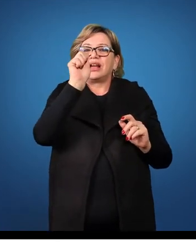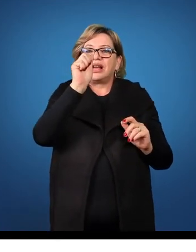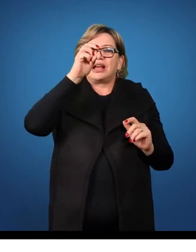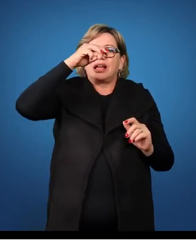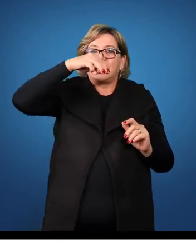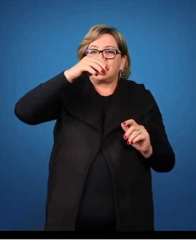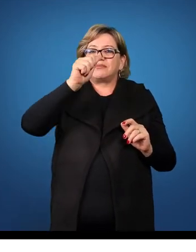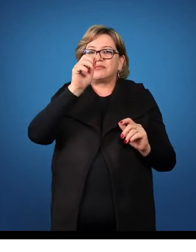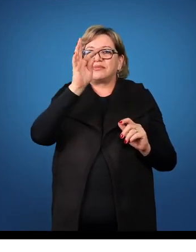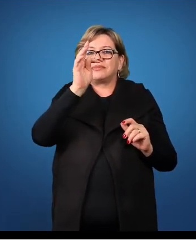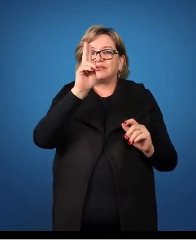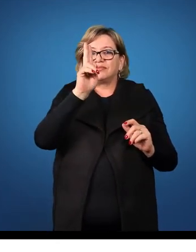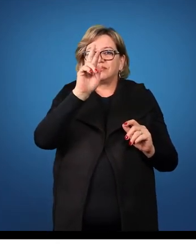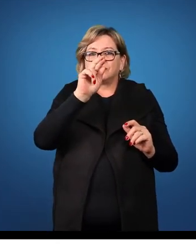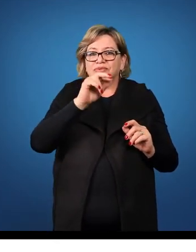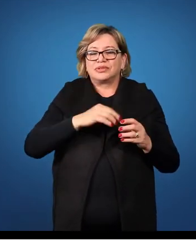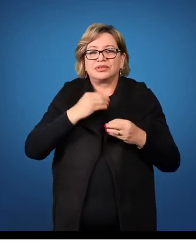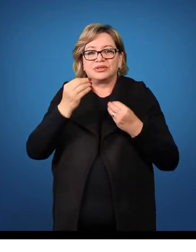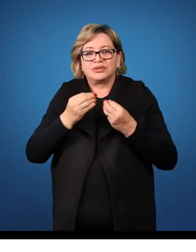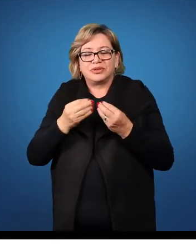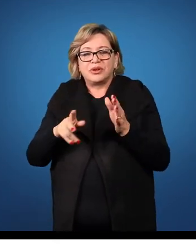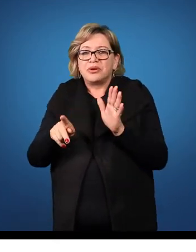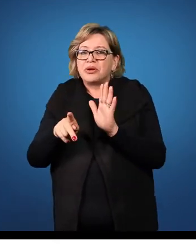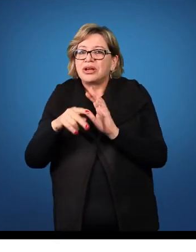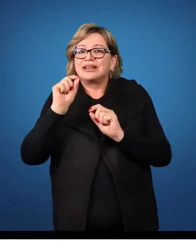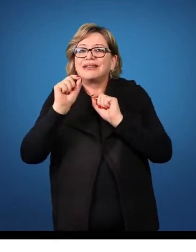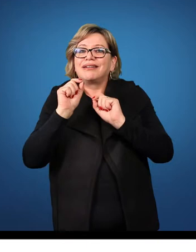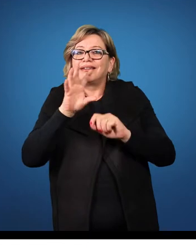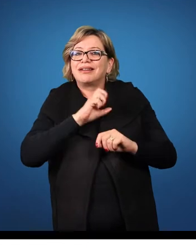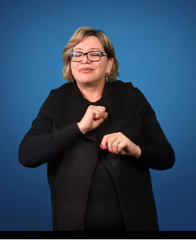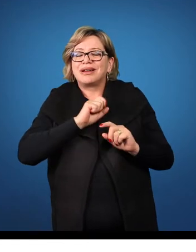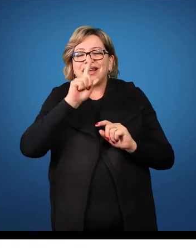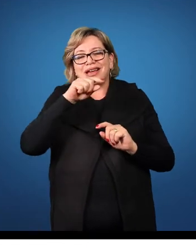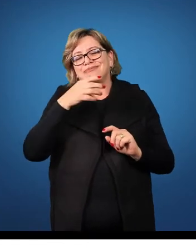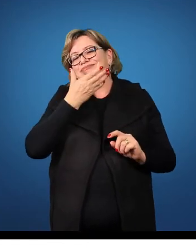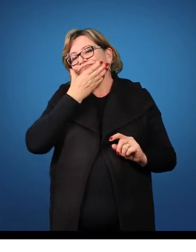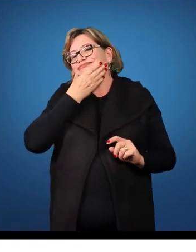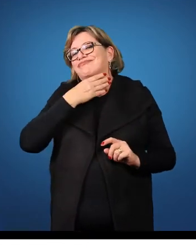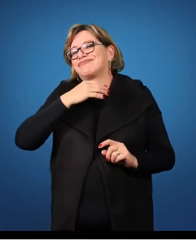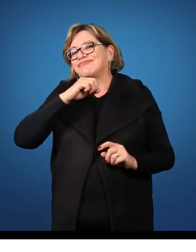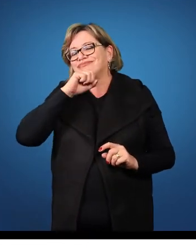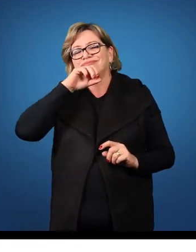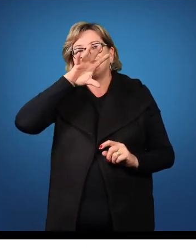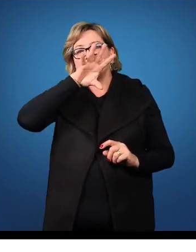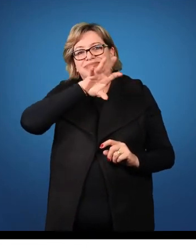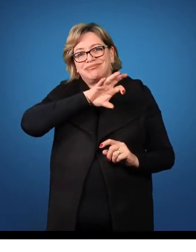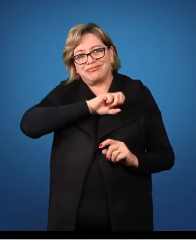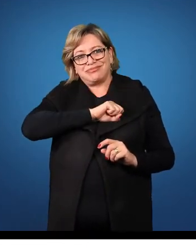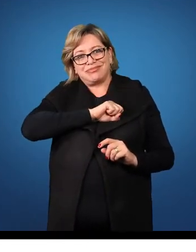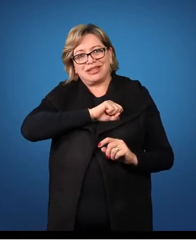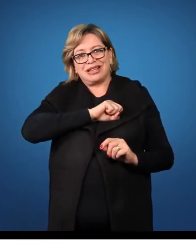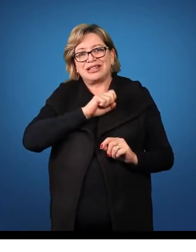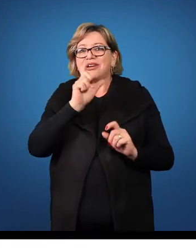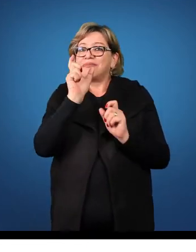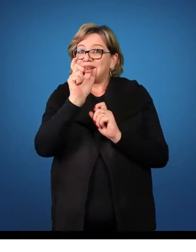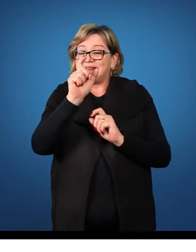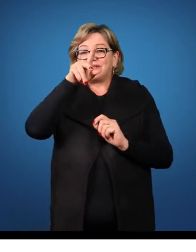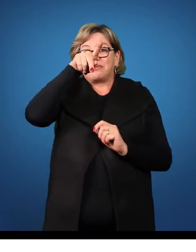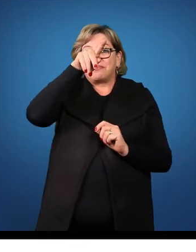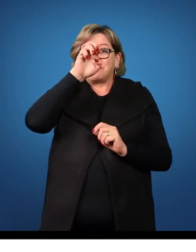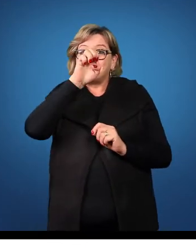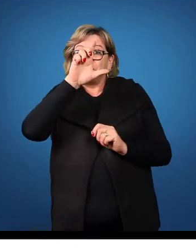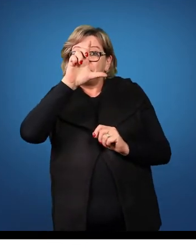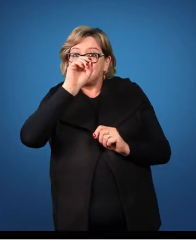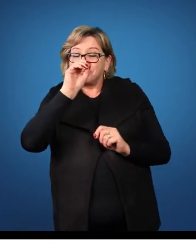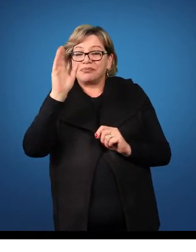Aí, tenho a expressão pelo pai. Pelo pai, o pai é o agente da voz